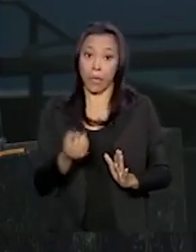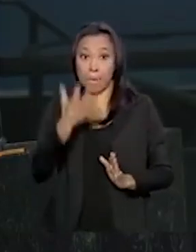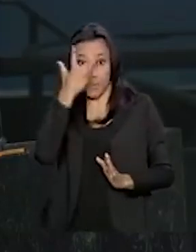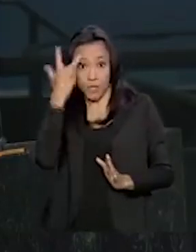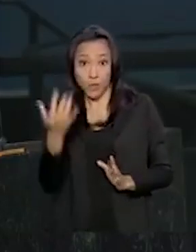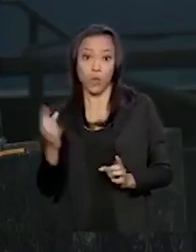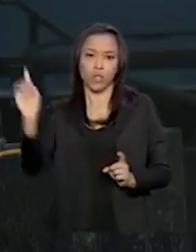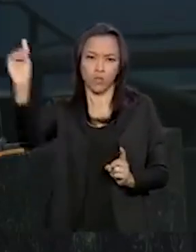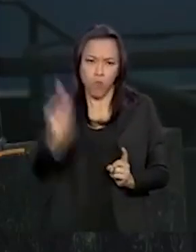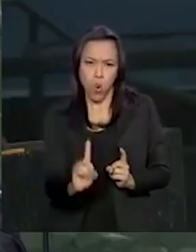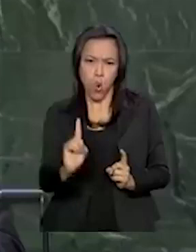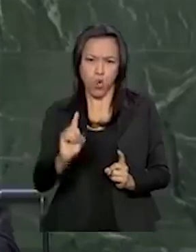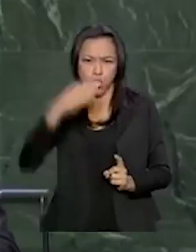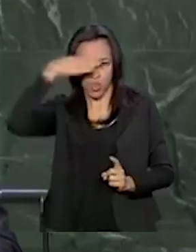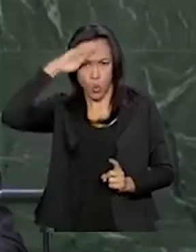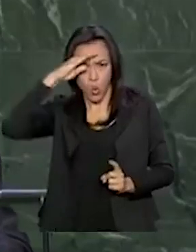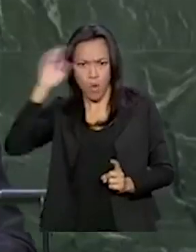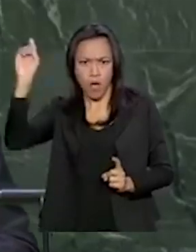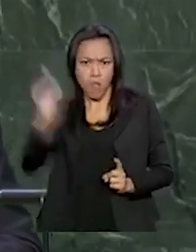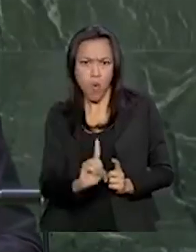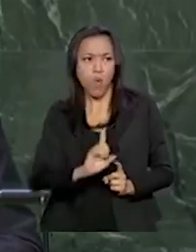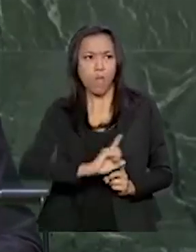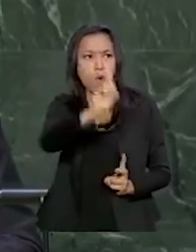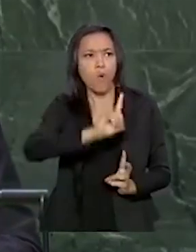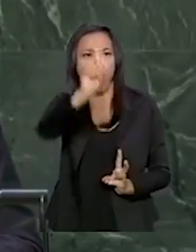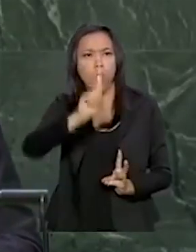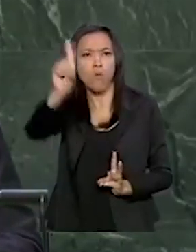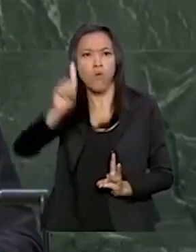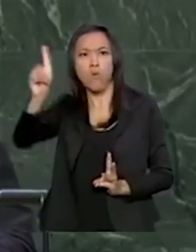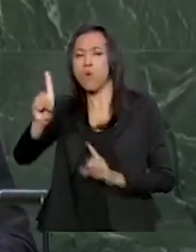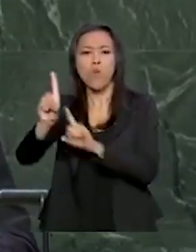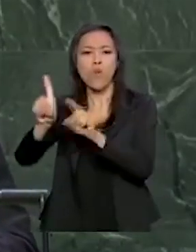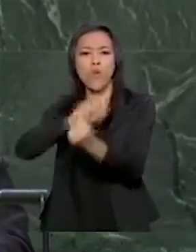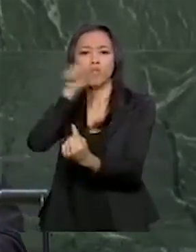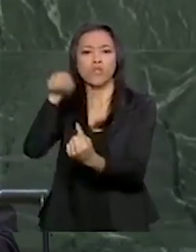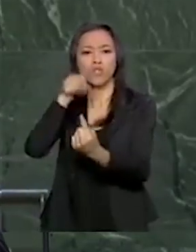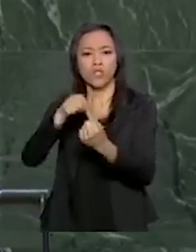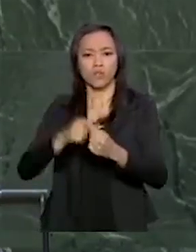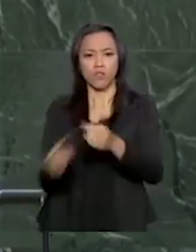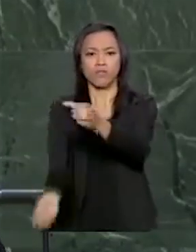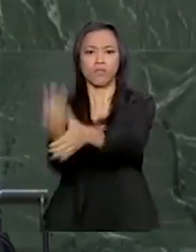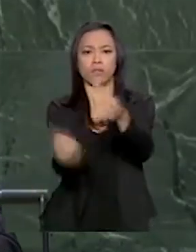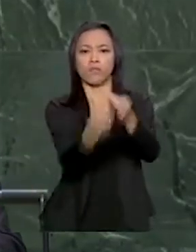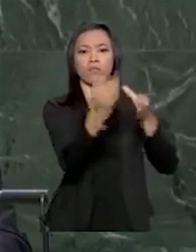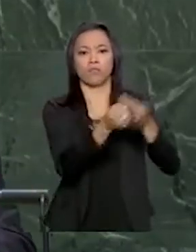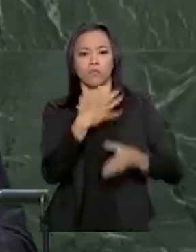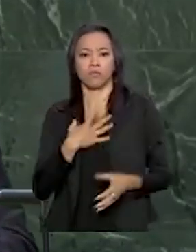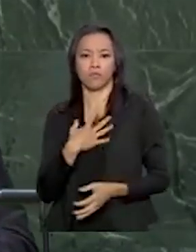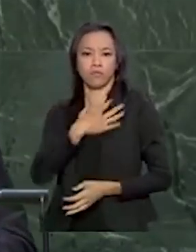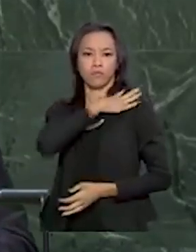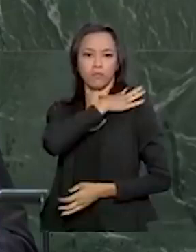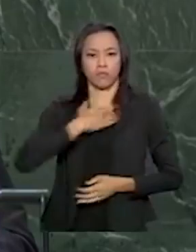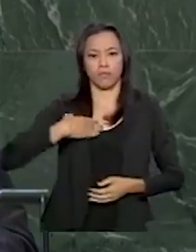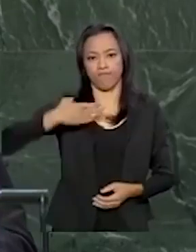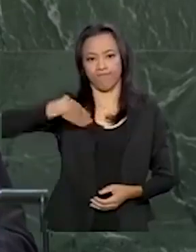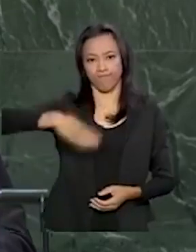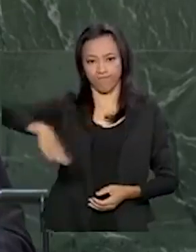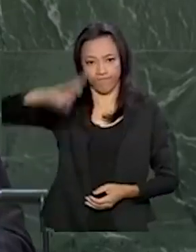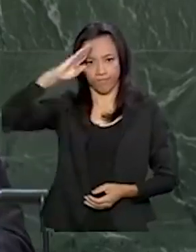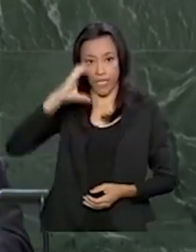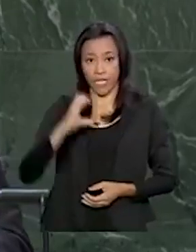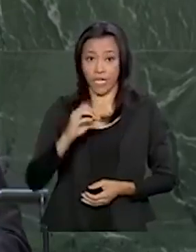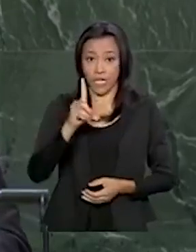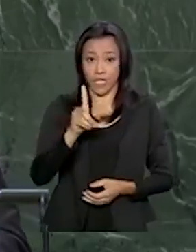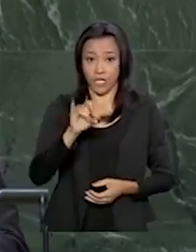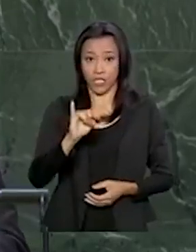a diversos países para colaborar com a implementação de ditaduras. Há poucas décadas,